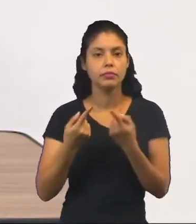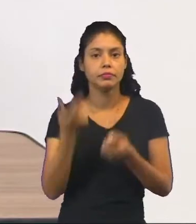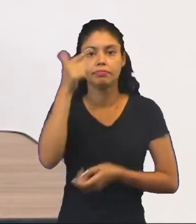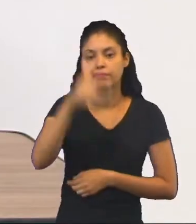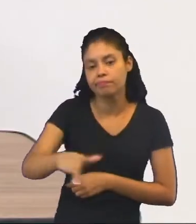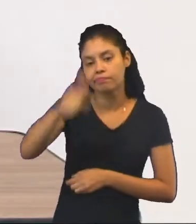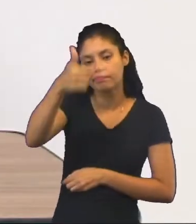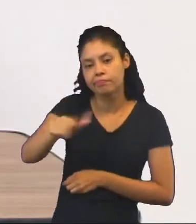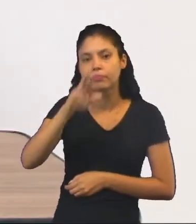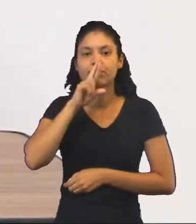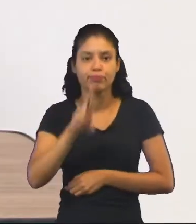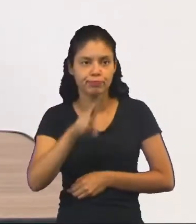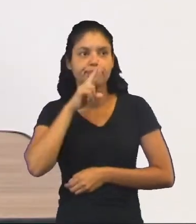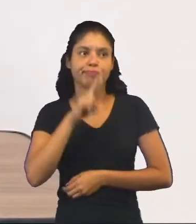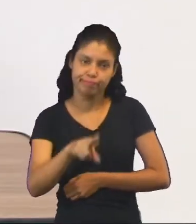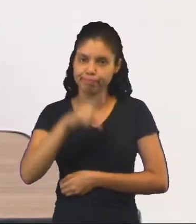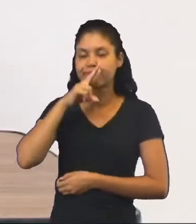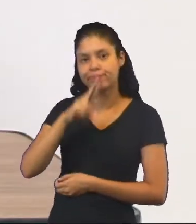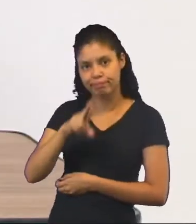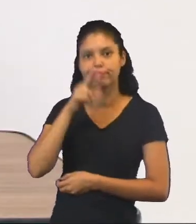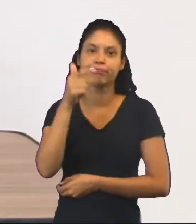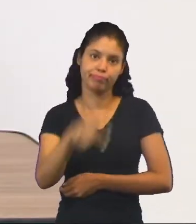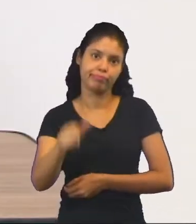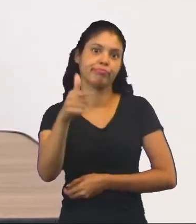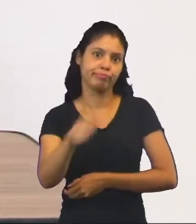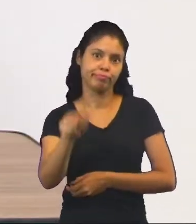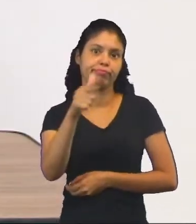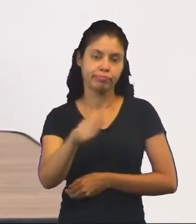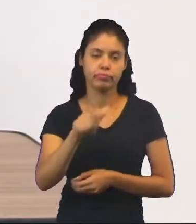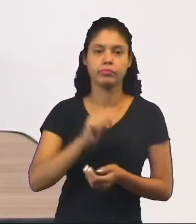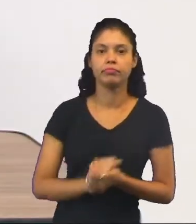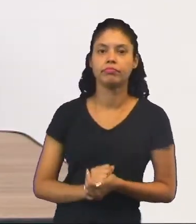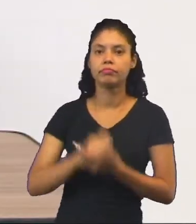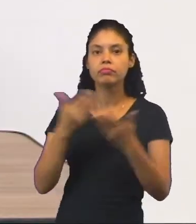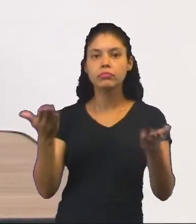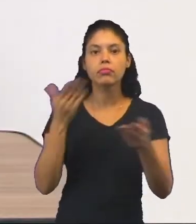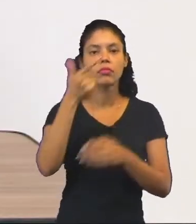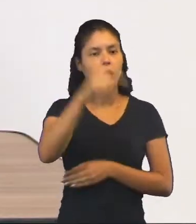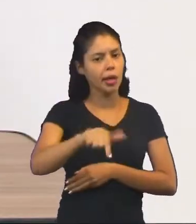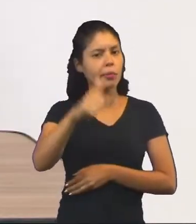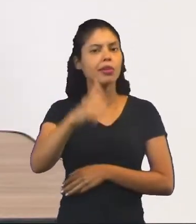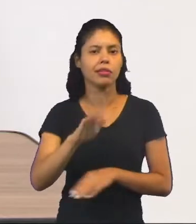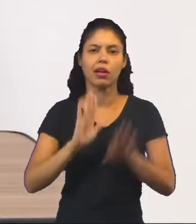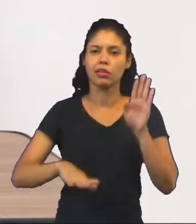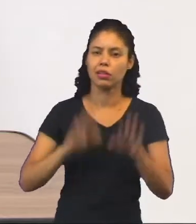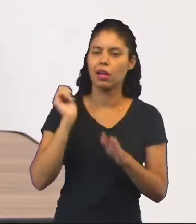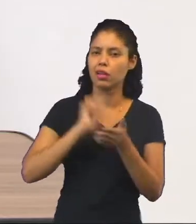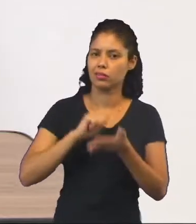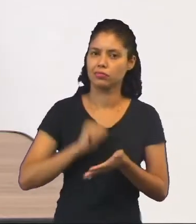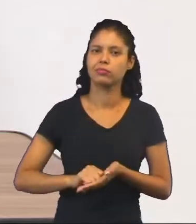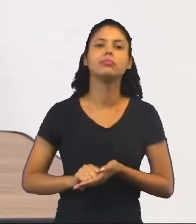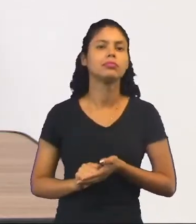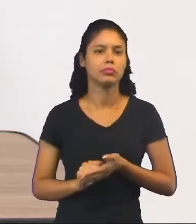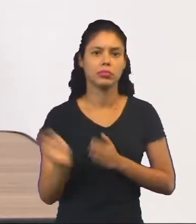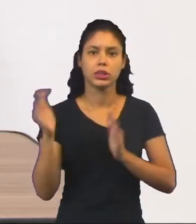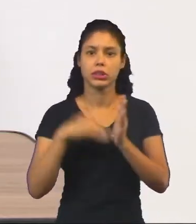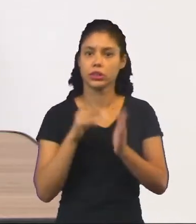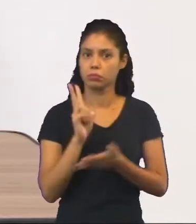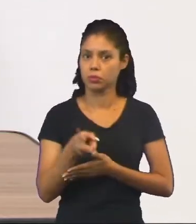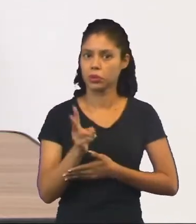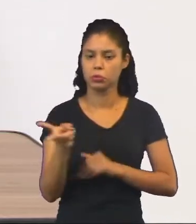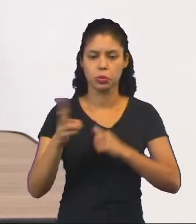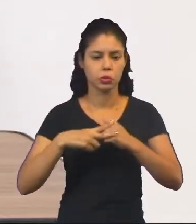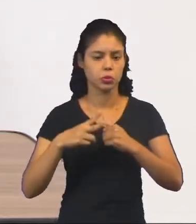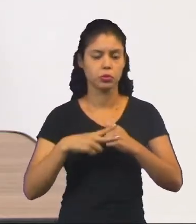não ficar toda hora, respondeu, respondeu, respondeu, respondeu, respondeu, respondeu. Então, essas repetições em uma escrita, ou até mesmo num